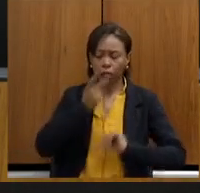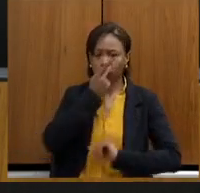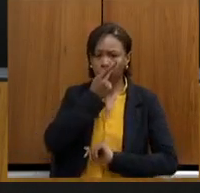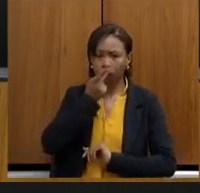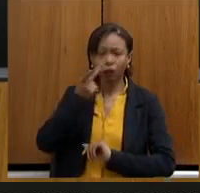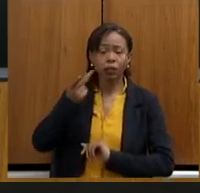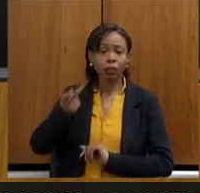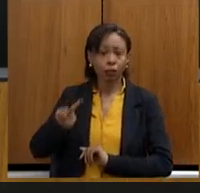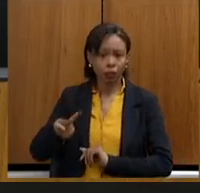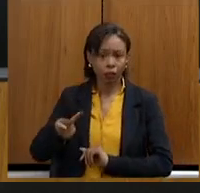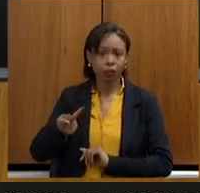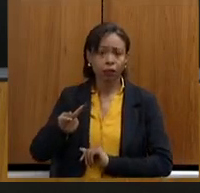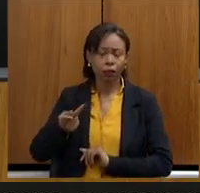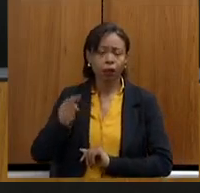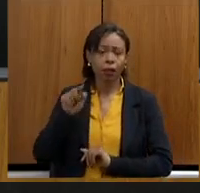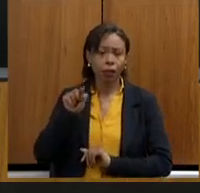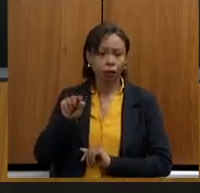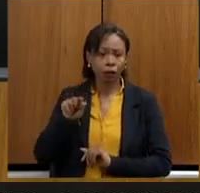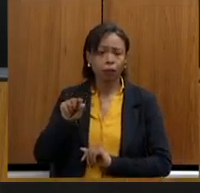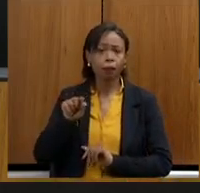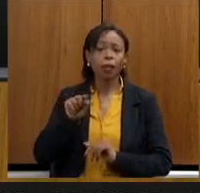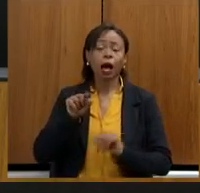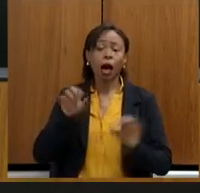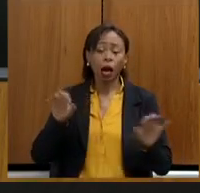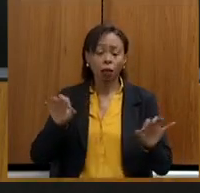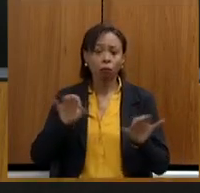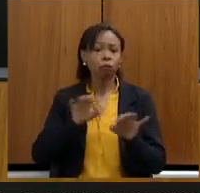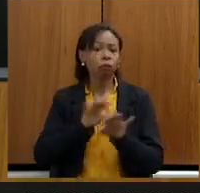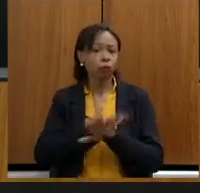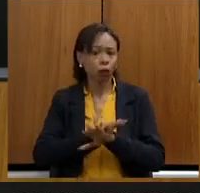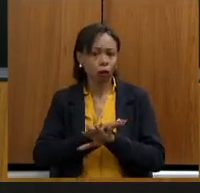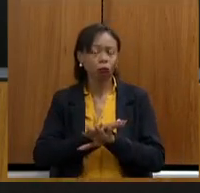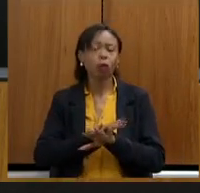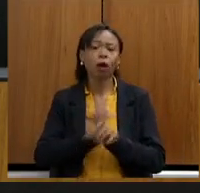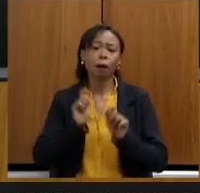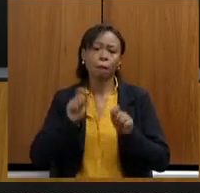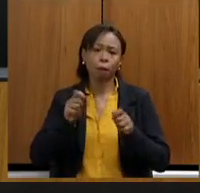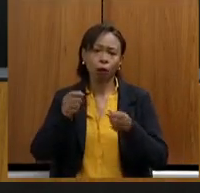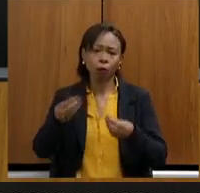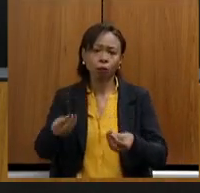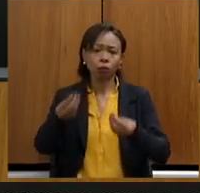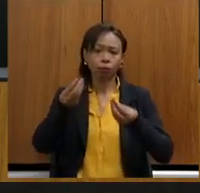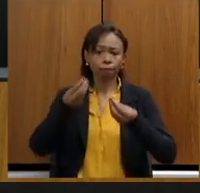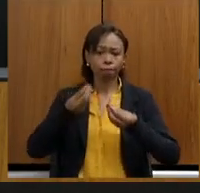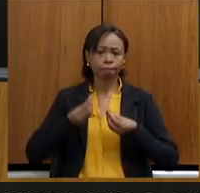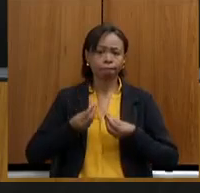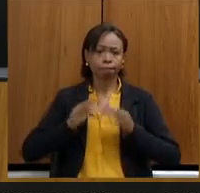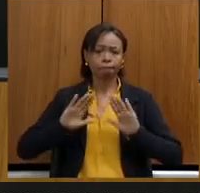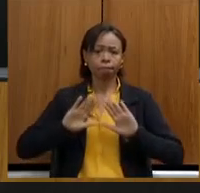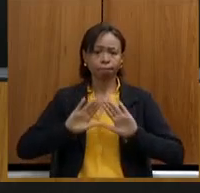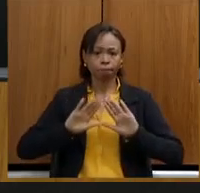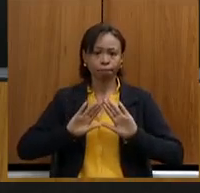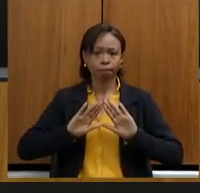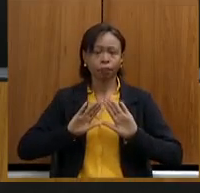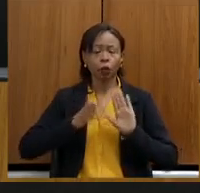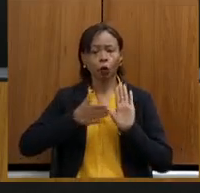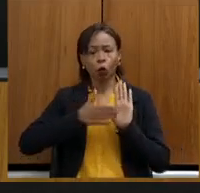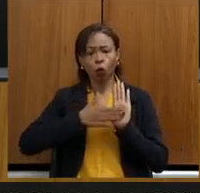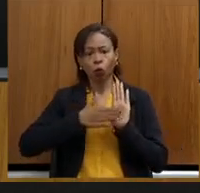visita técnica e desse material sendo analisado, possa emitir para essa casa aqui um parecer sobre